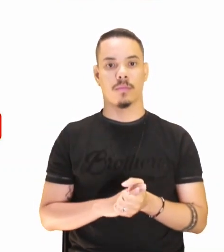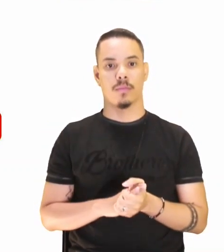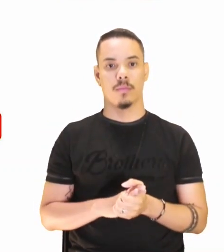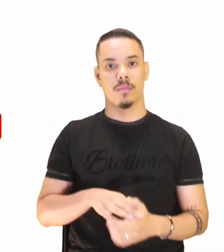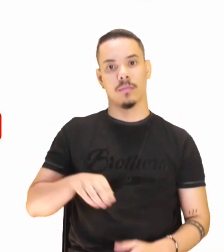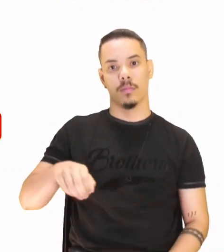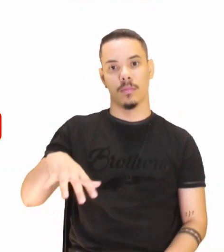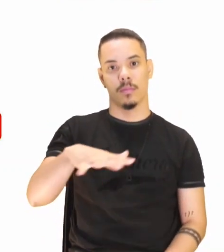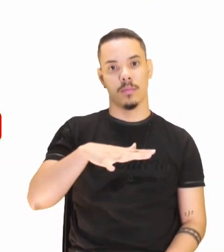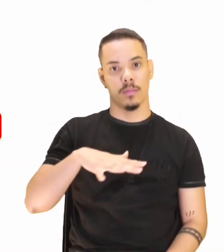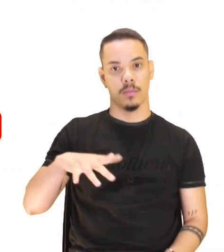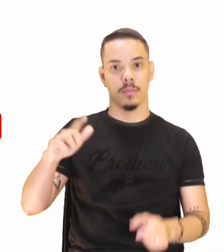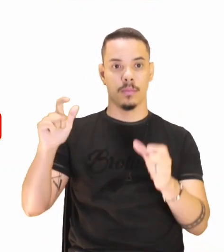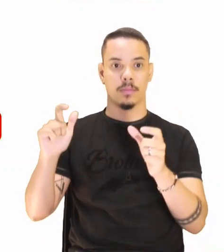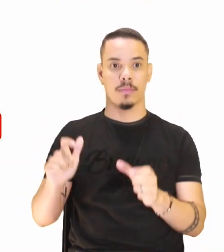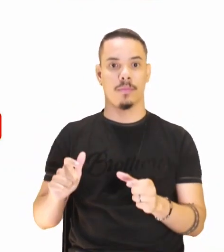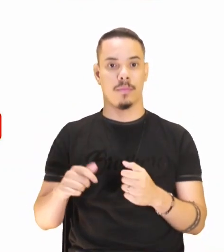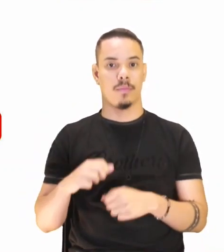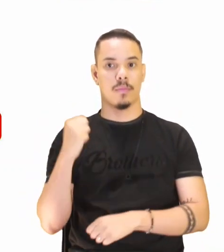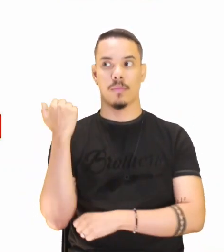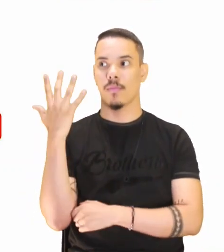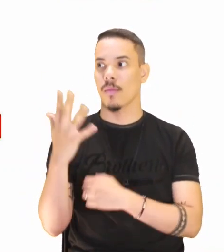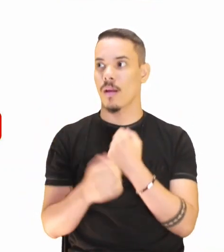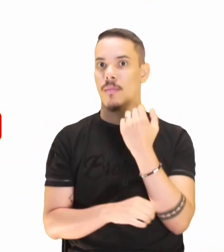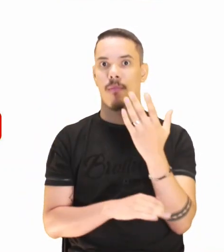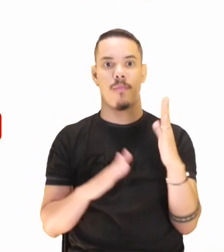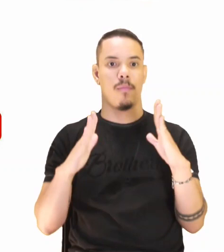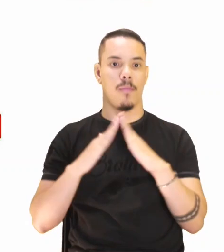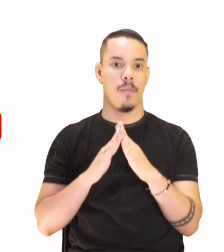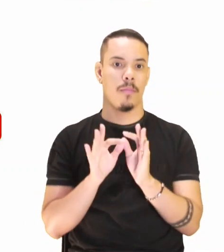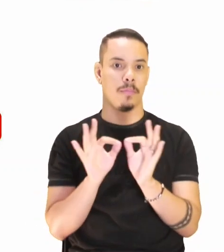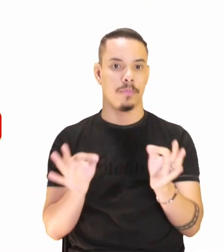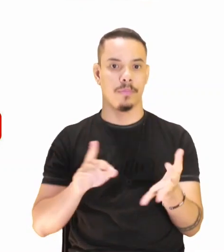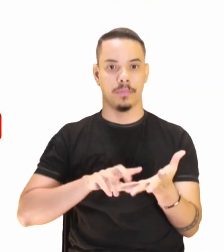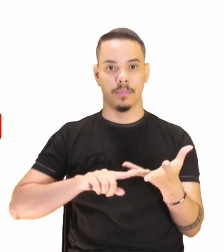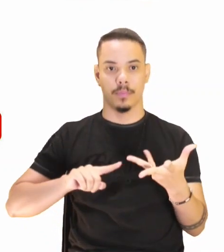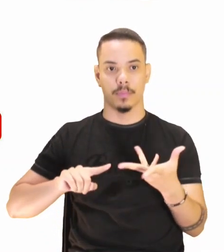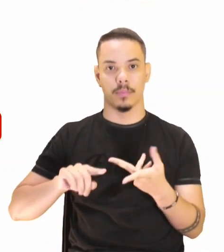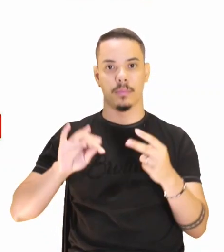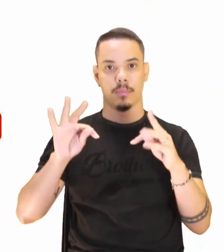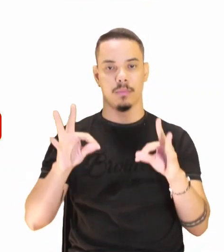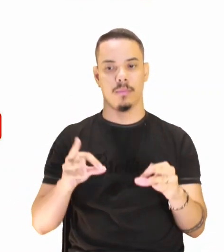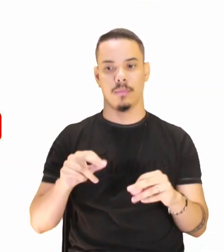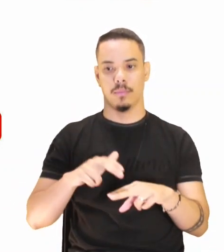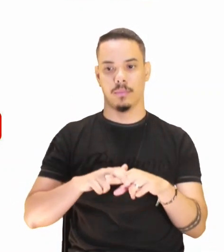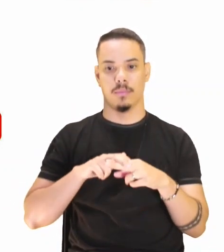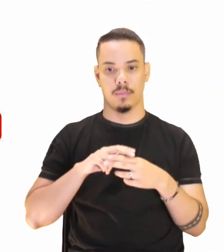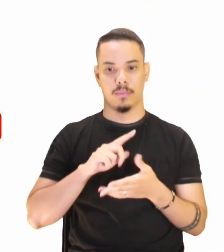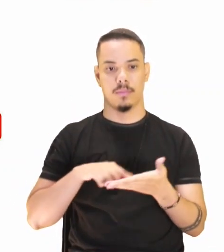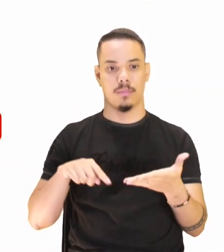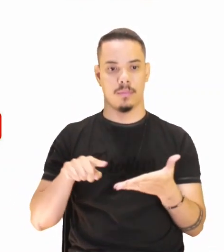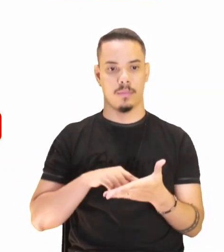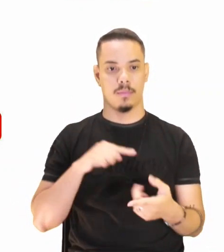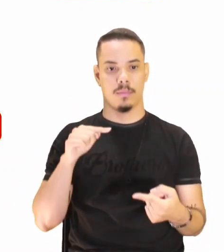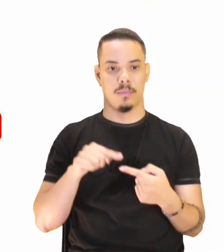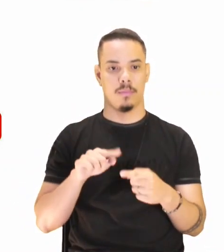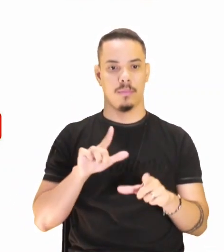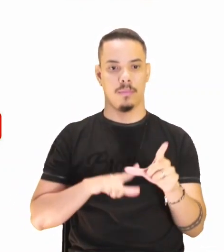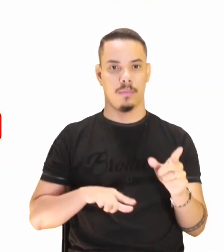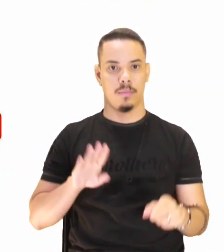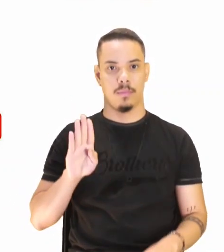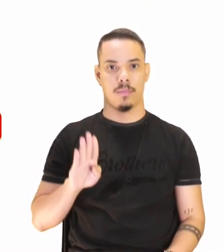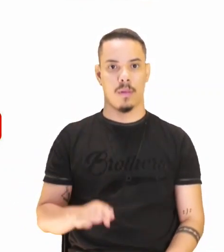lugar, onde ele está. Exatamente, entendeu? Então, aqui, a alternativa, letra